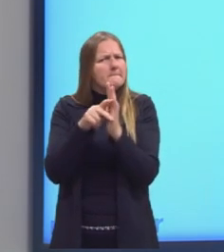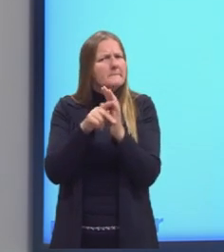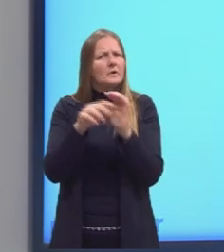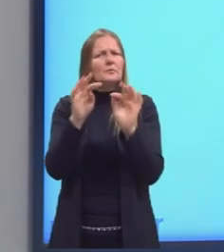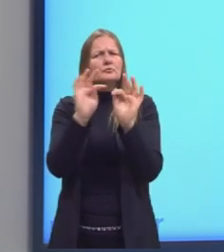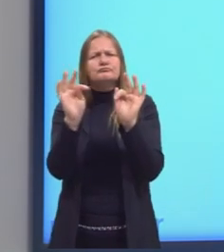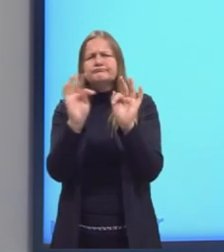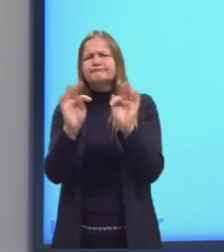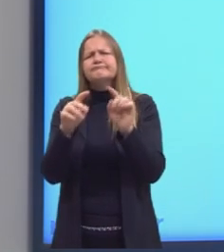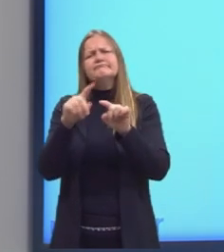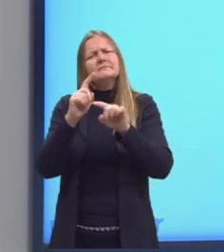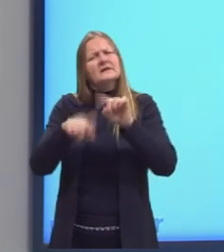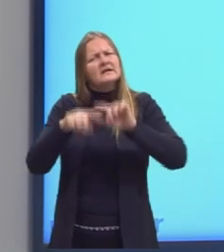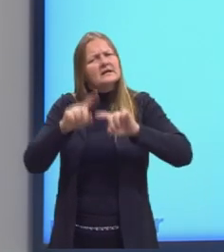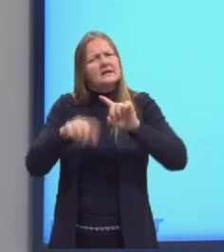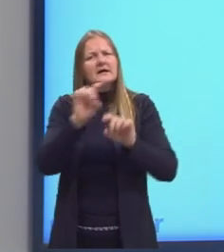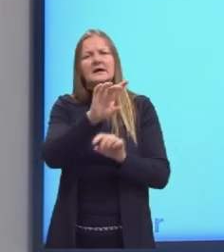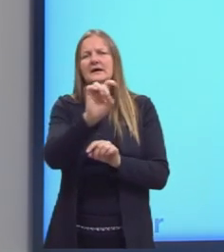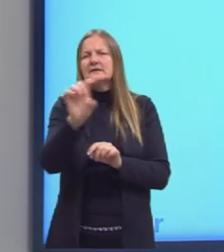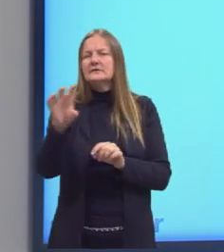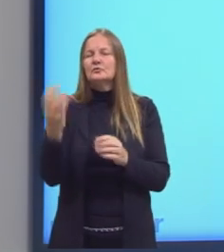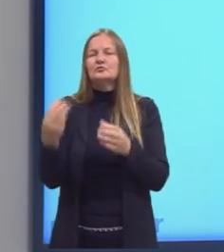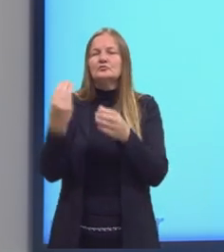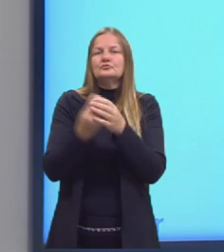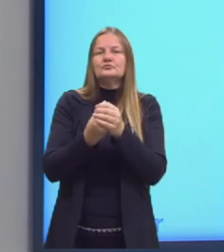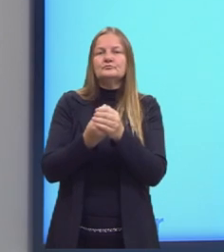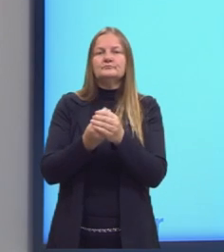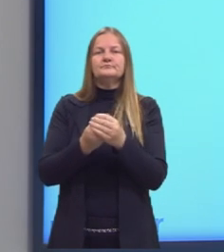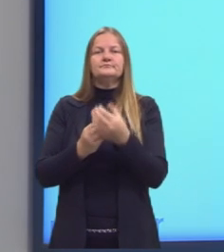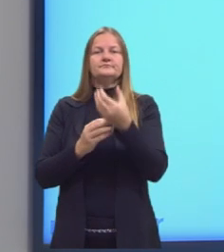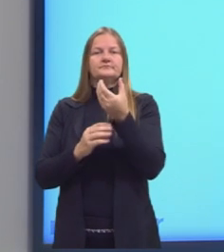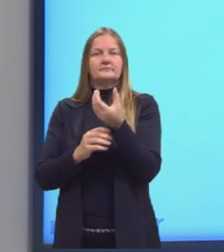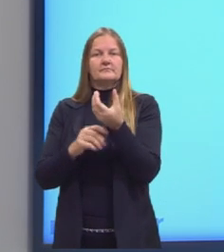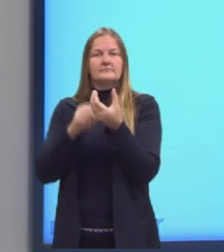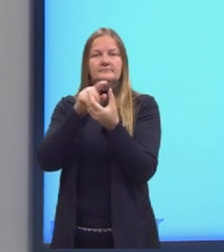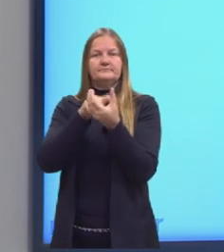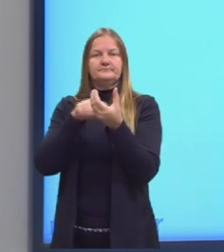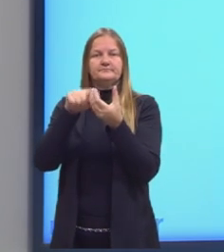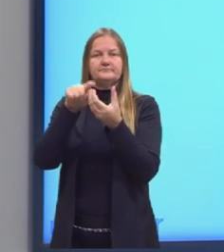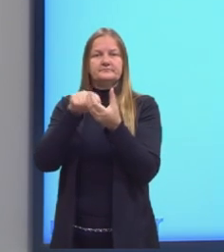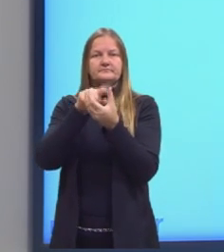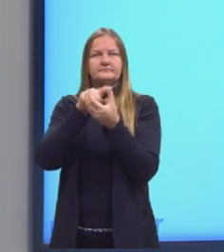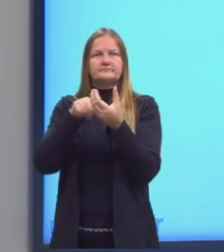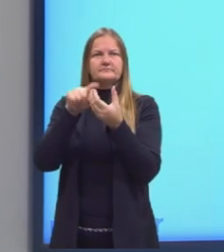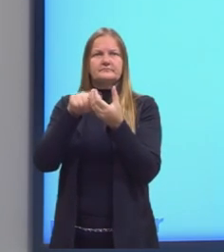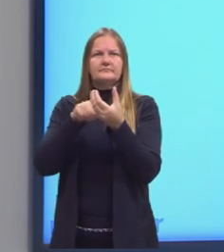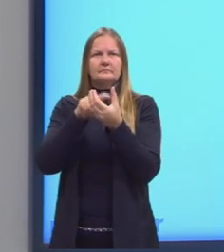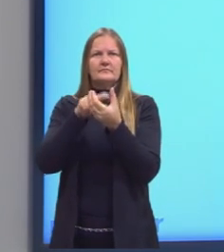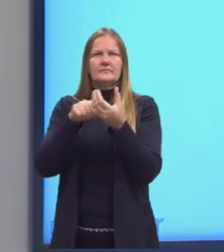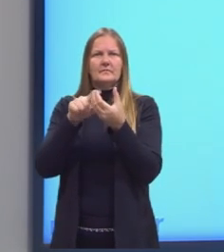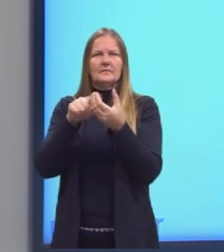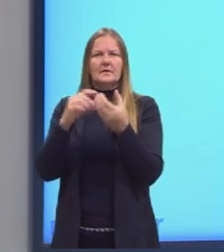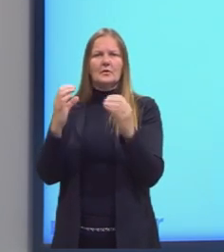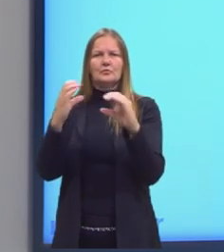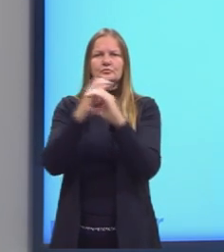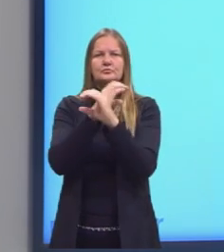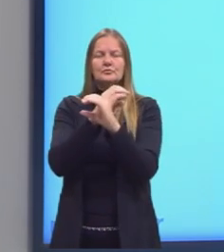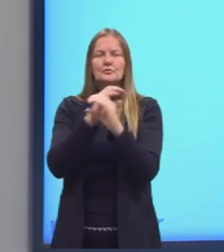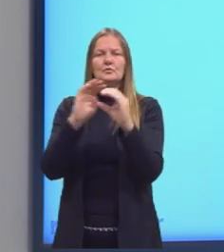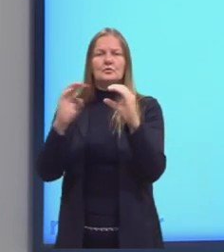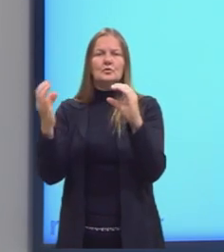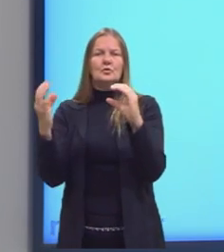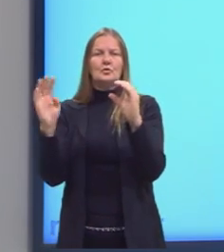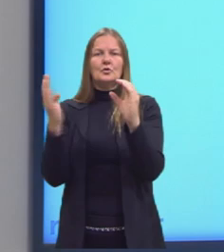todos os seus elementos. A intersecção, ela representa os termos em comum entre os conjuntos e questão.